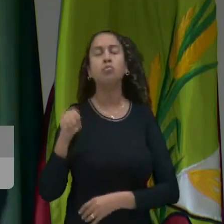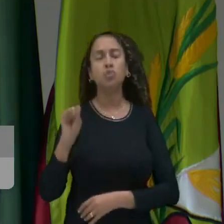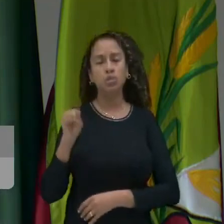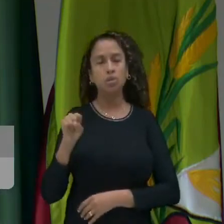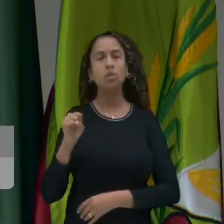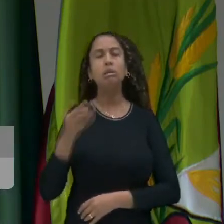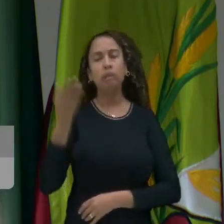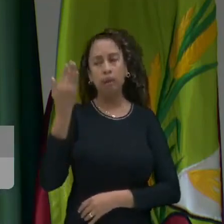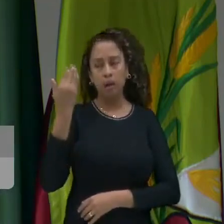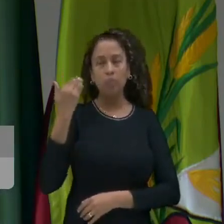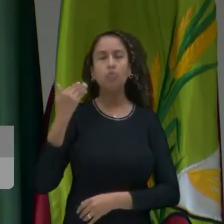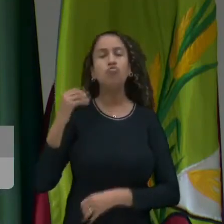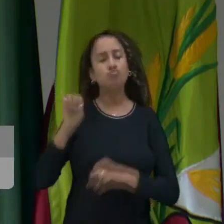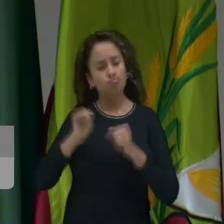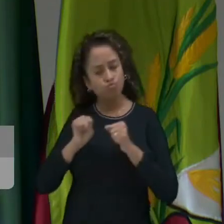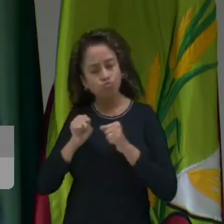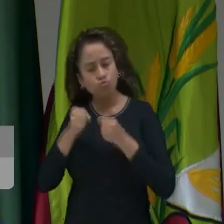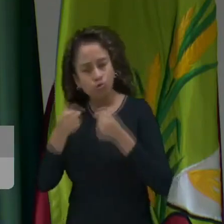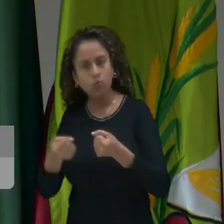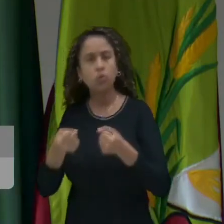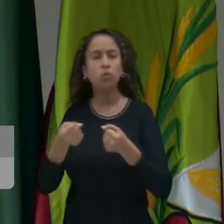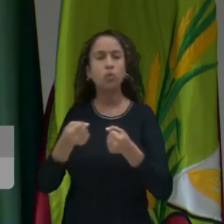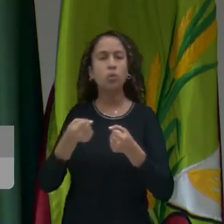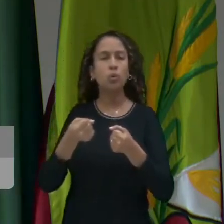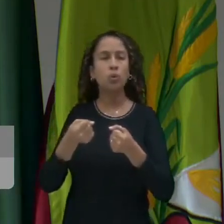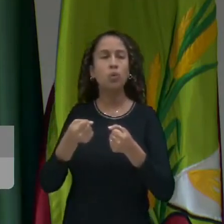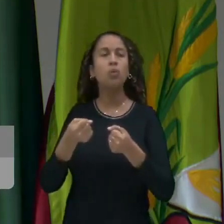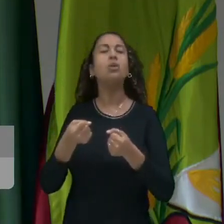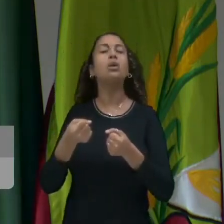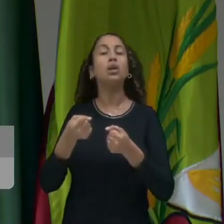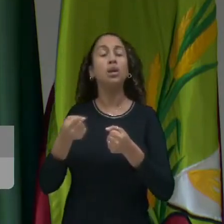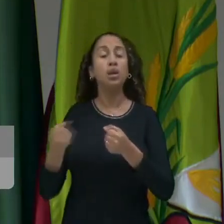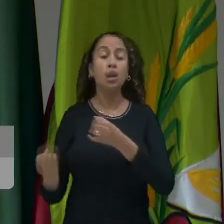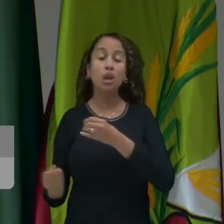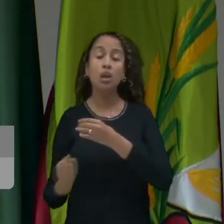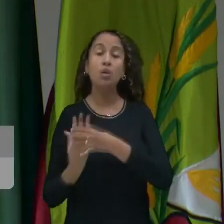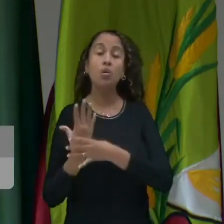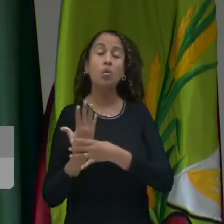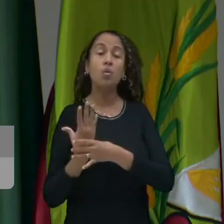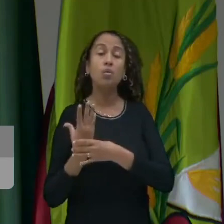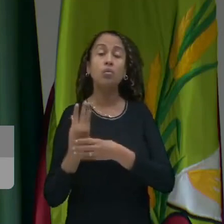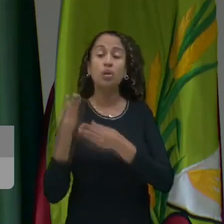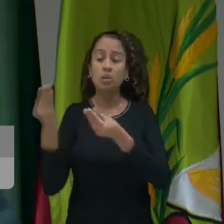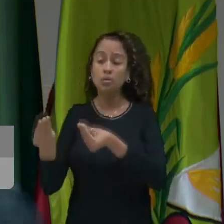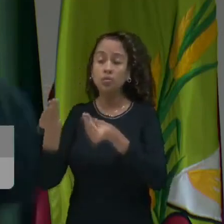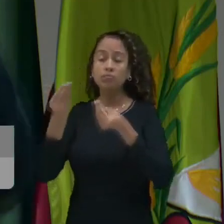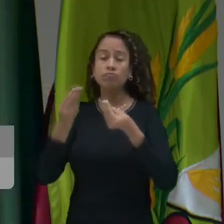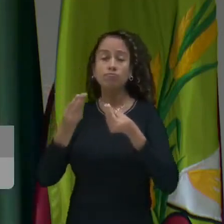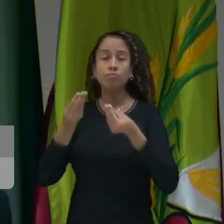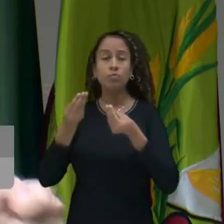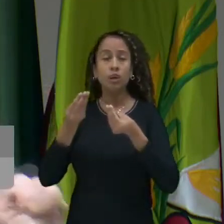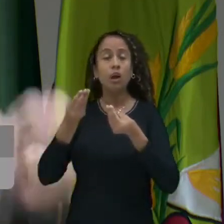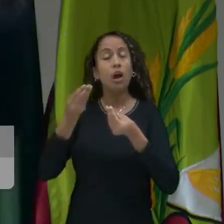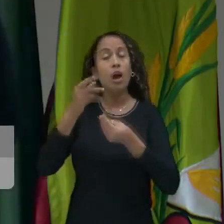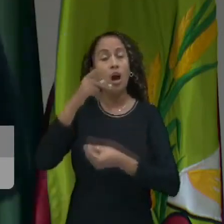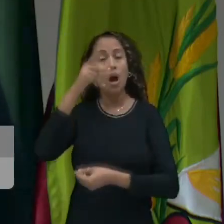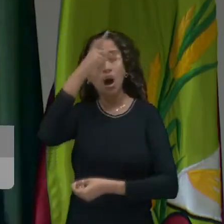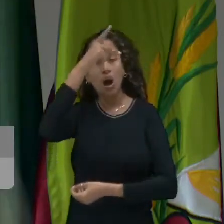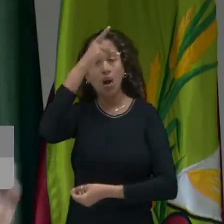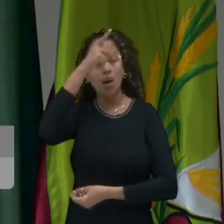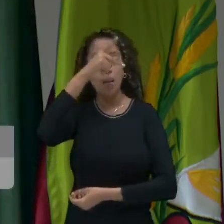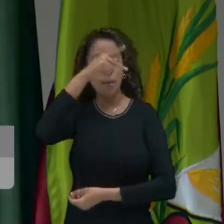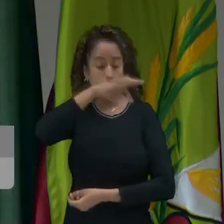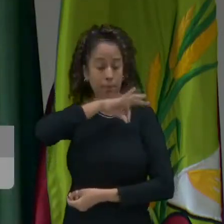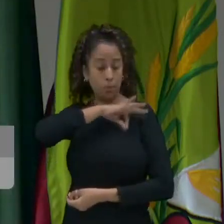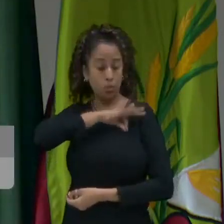momento fizemos o enfrentamento, a sociedade se criou para dar a oportunidade da Polícia Militar, está na rua dando